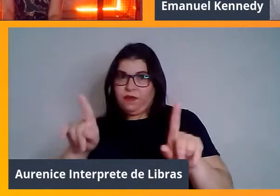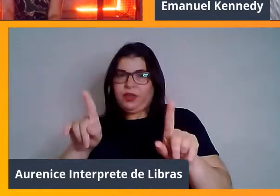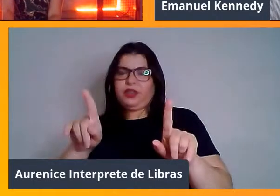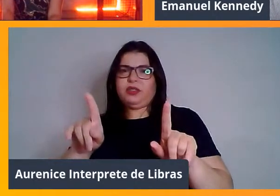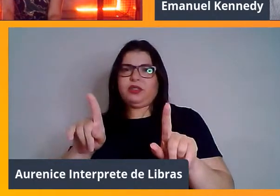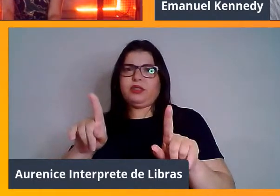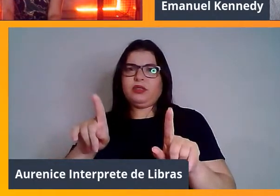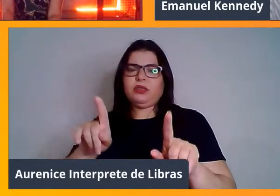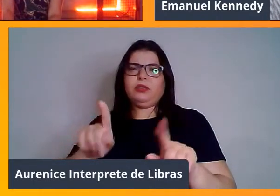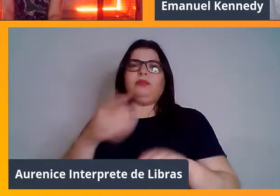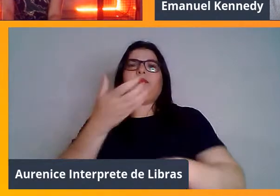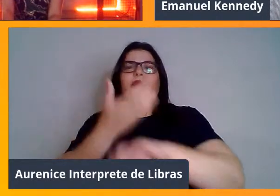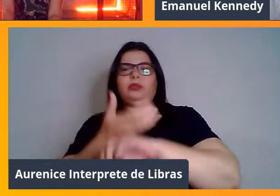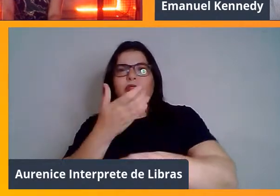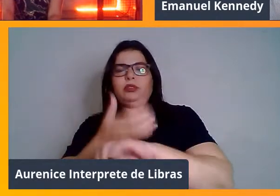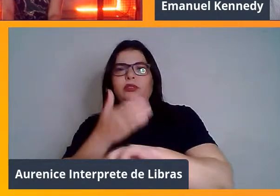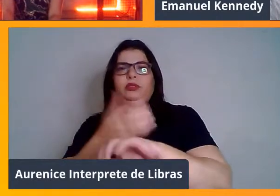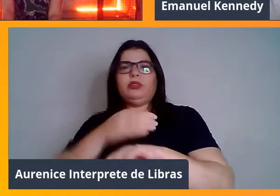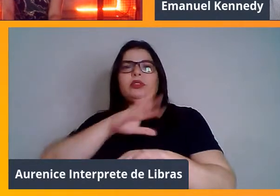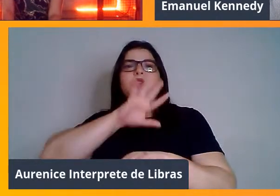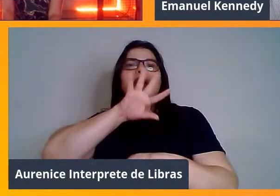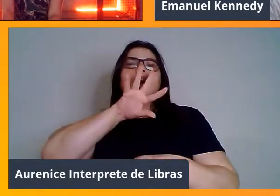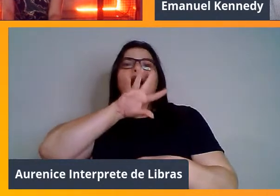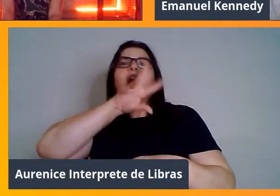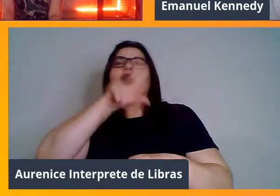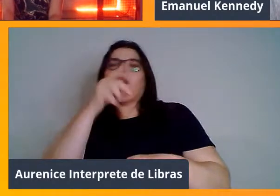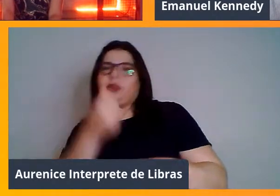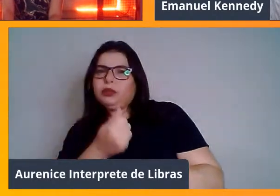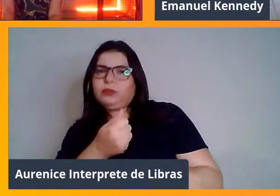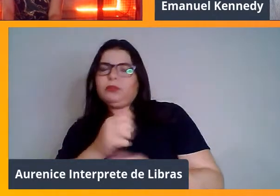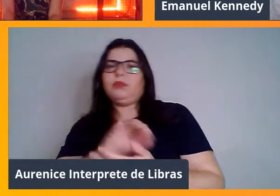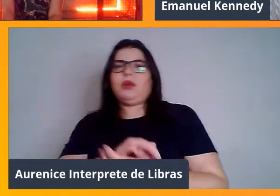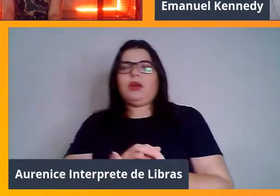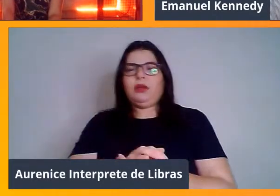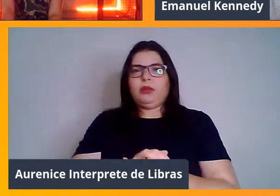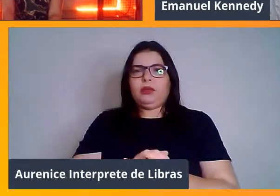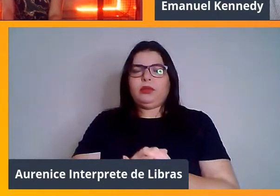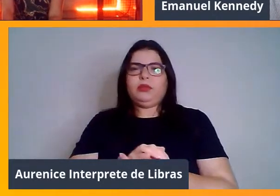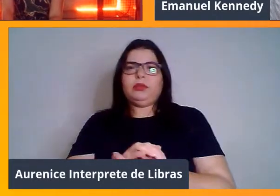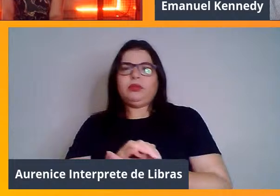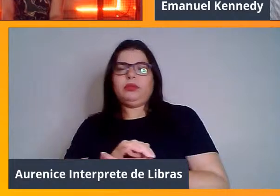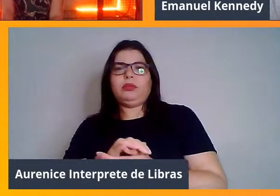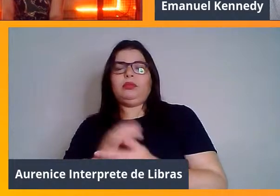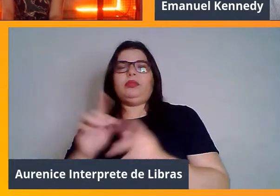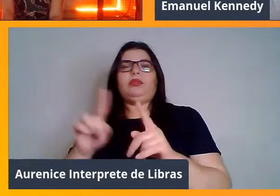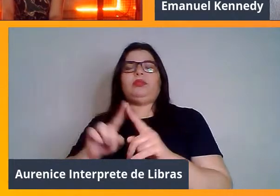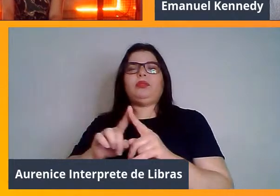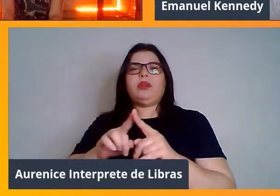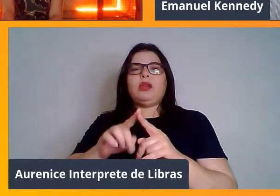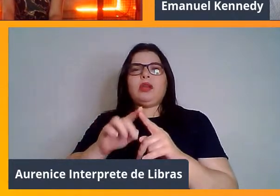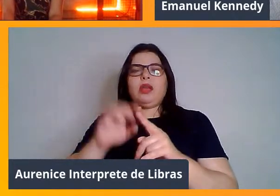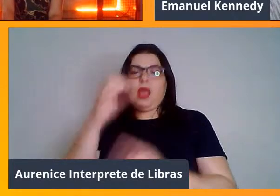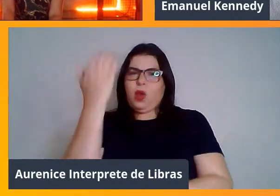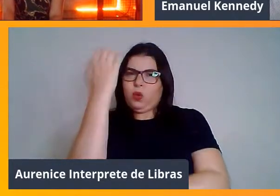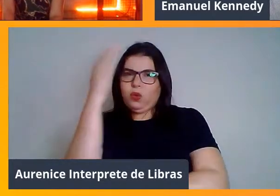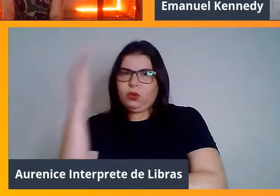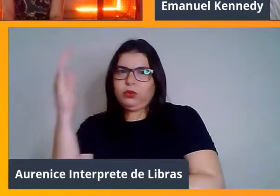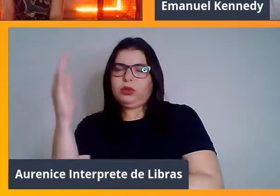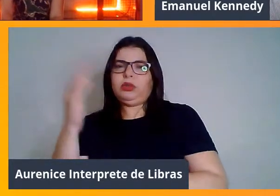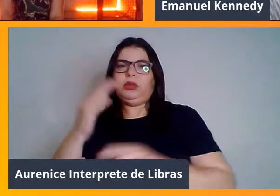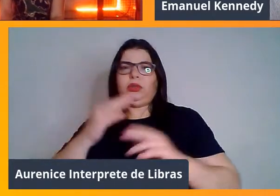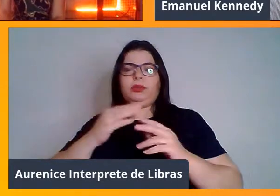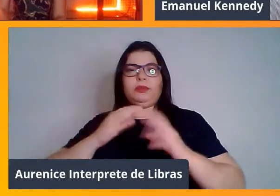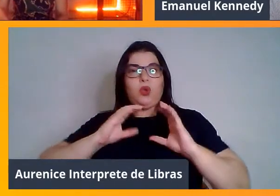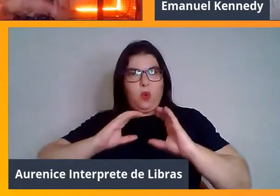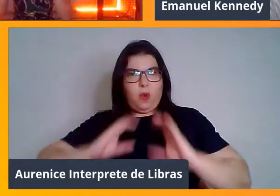ministro de disciplinas de zoologia, desenvolve pesquisas sobre ecologia e comportamento dos répteis e anfíbios. Ele